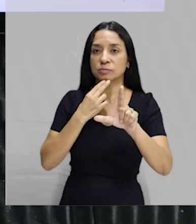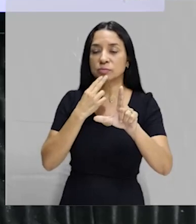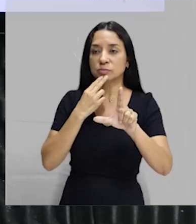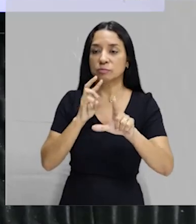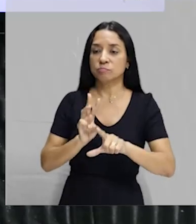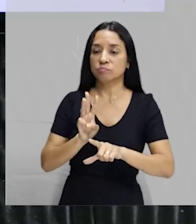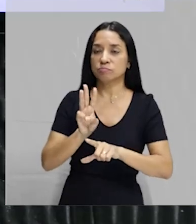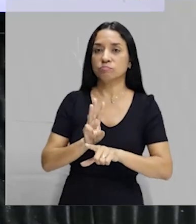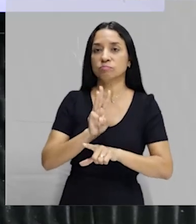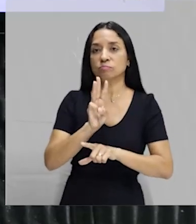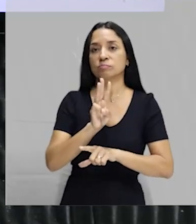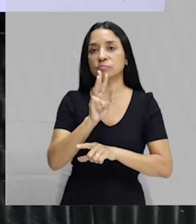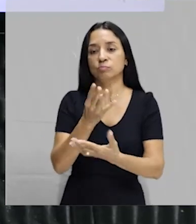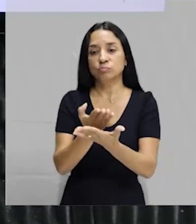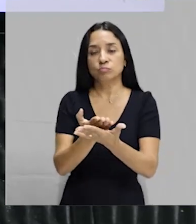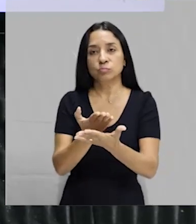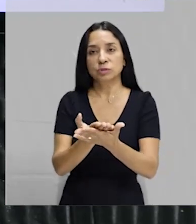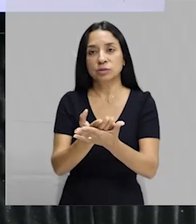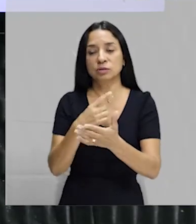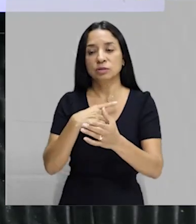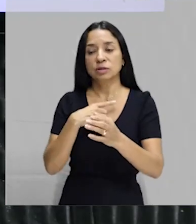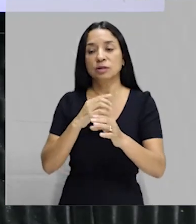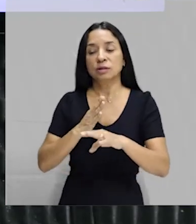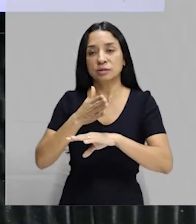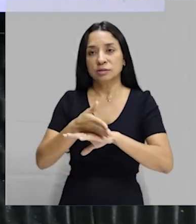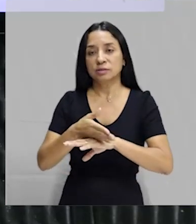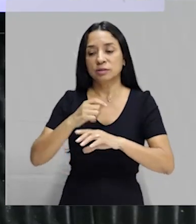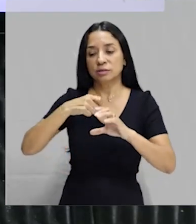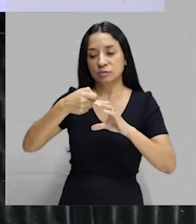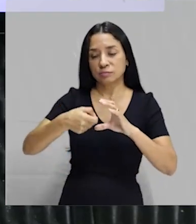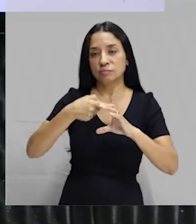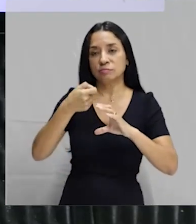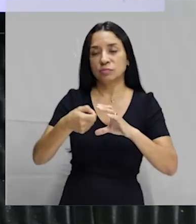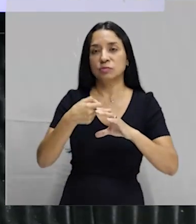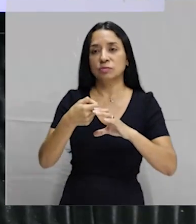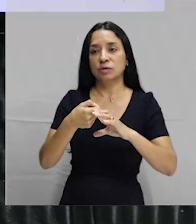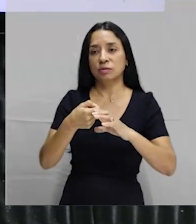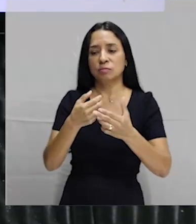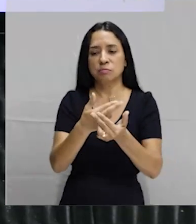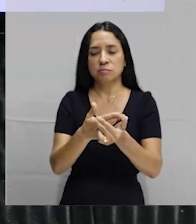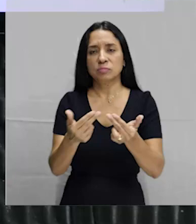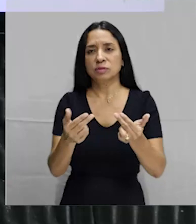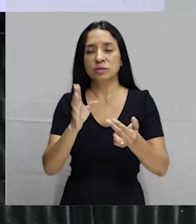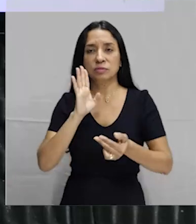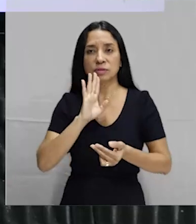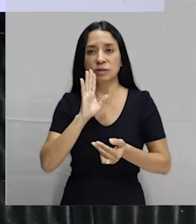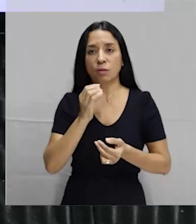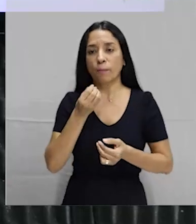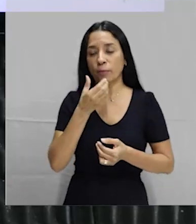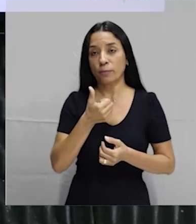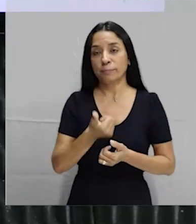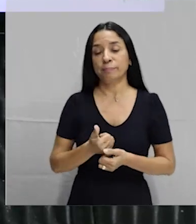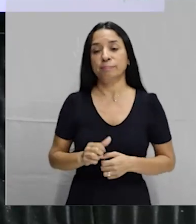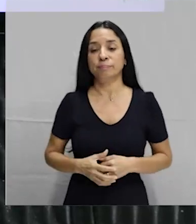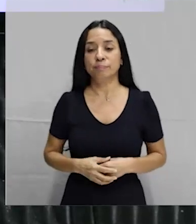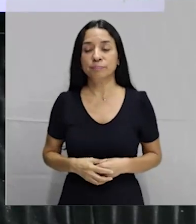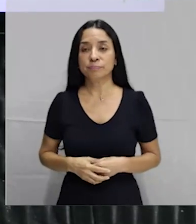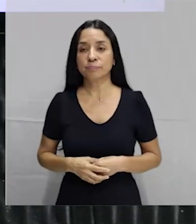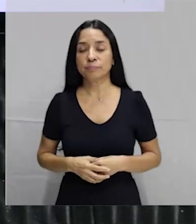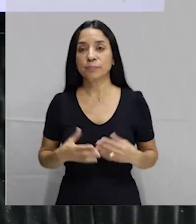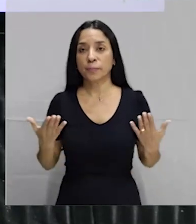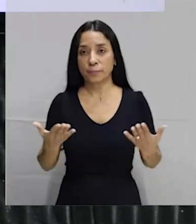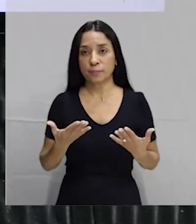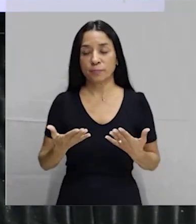Estudante, lá você vai ter acesso às videoaulas, a pochila, um monte de material legal. Tá bom, pessoal? Pessoal, seguinte,